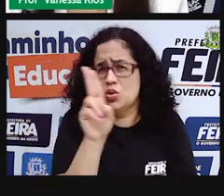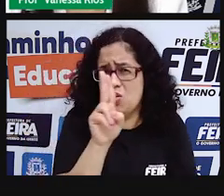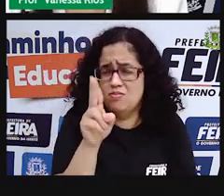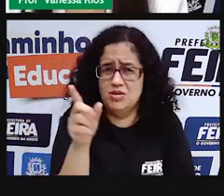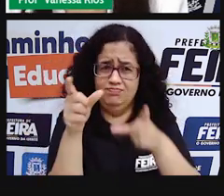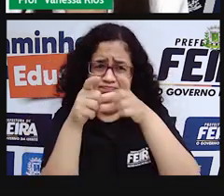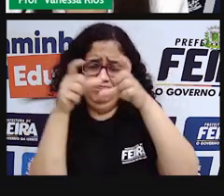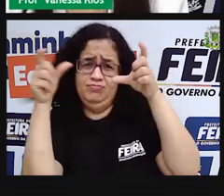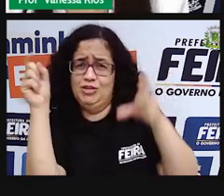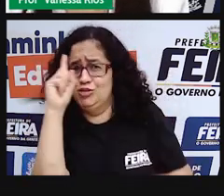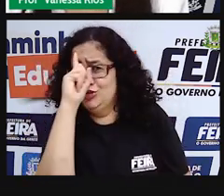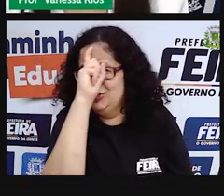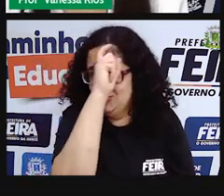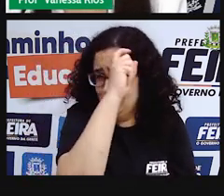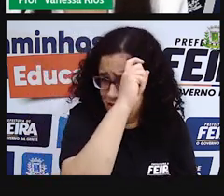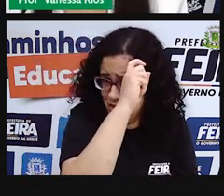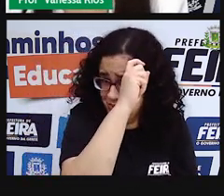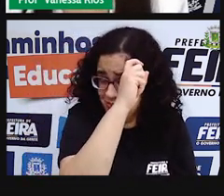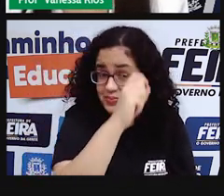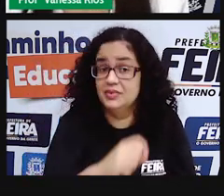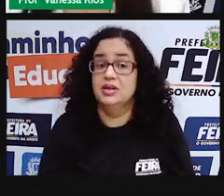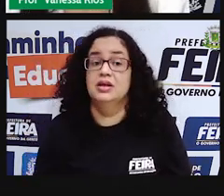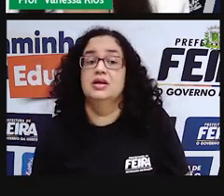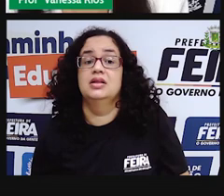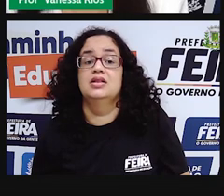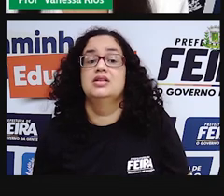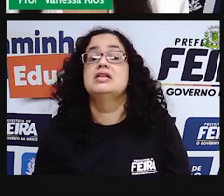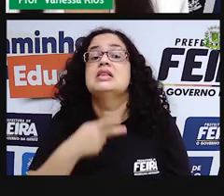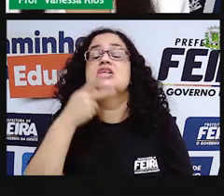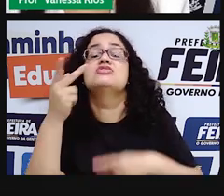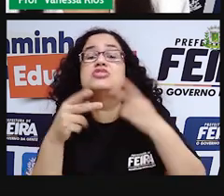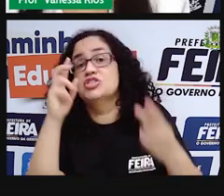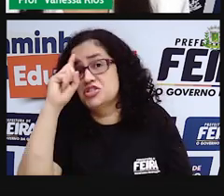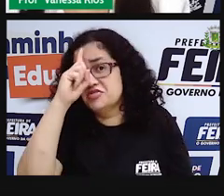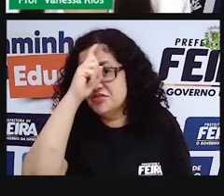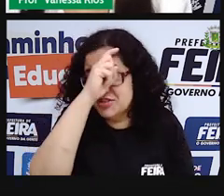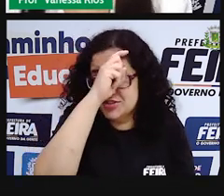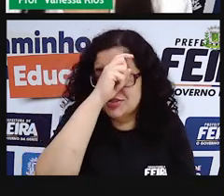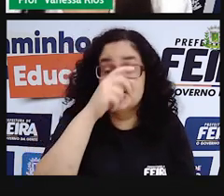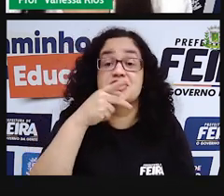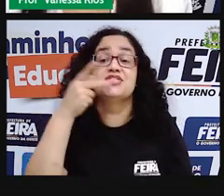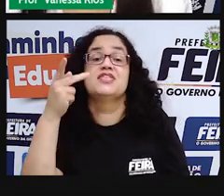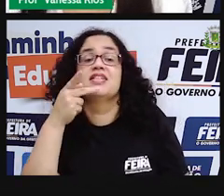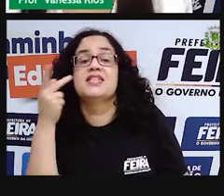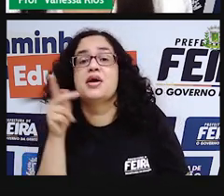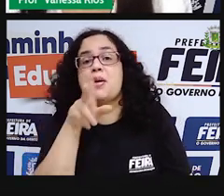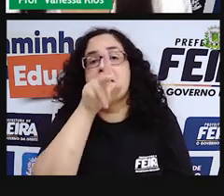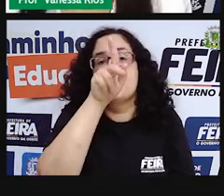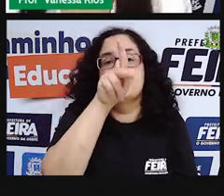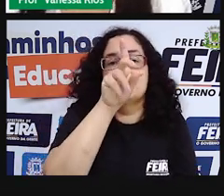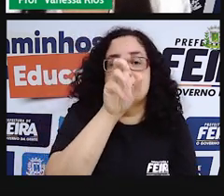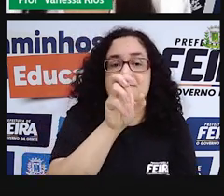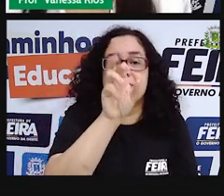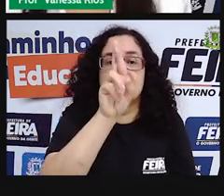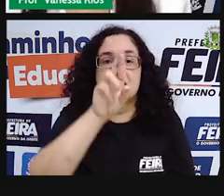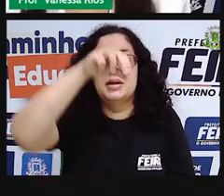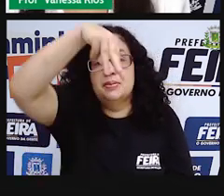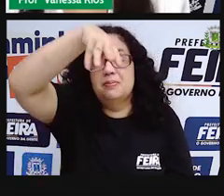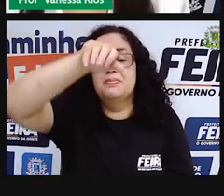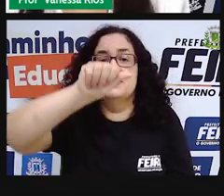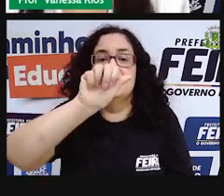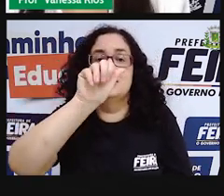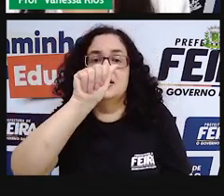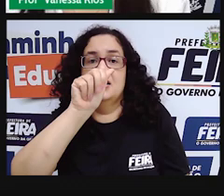complicado, embolado, né? Quase um trava-línguas para a gente falar, ó, permeabilidade.